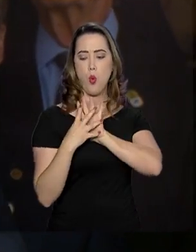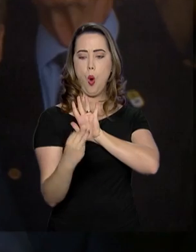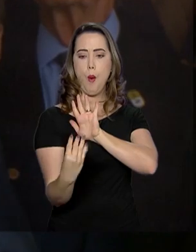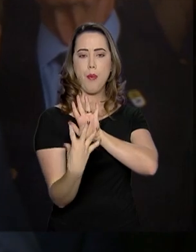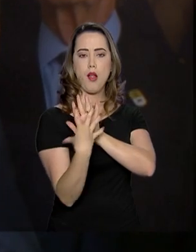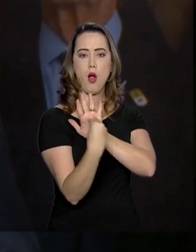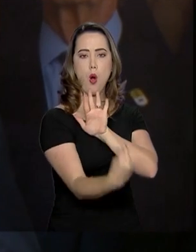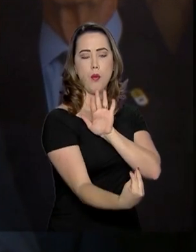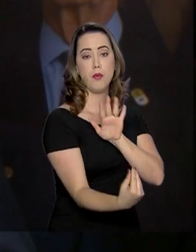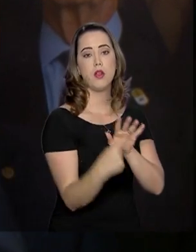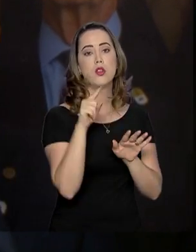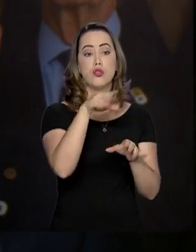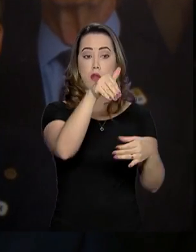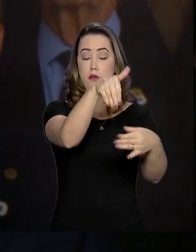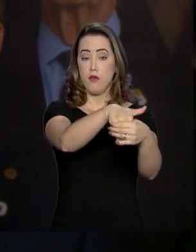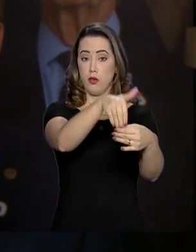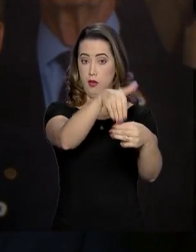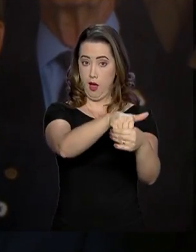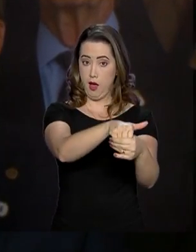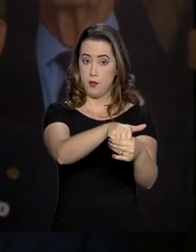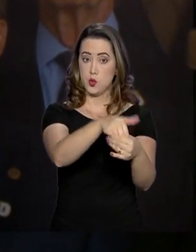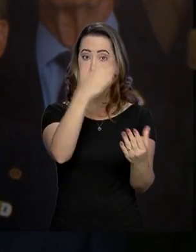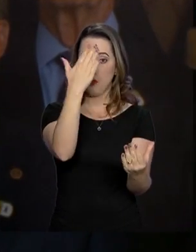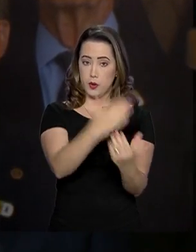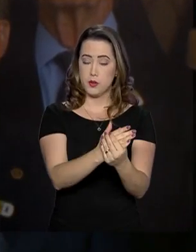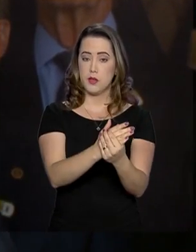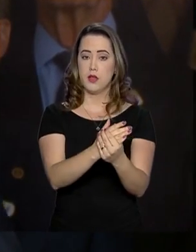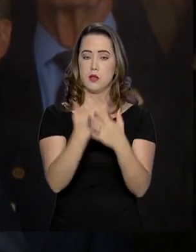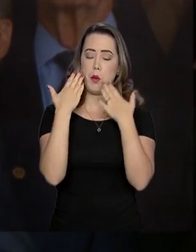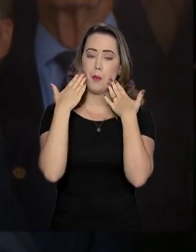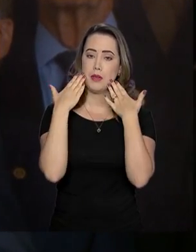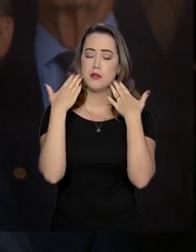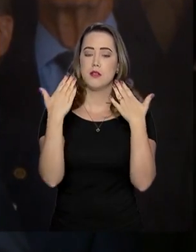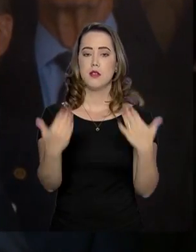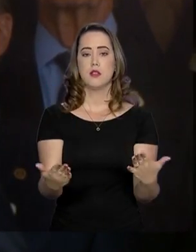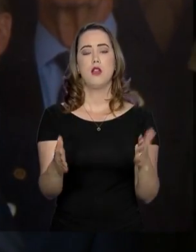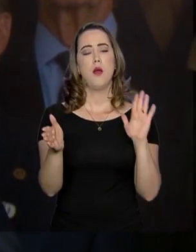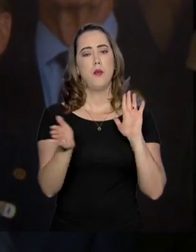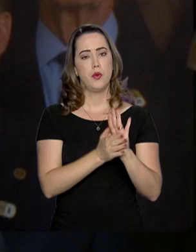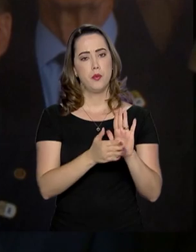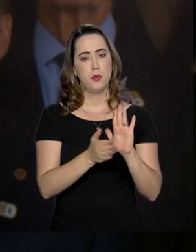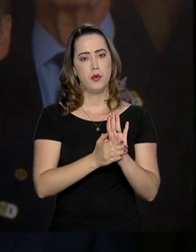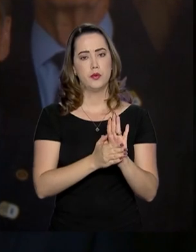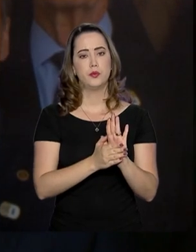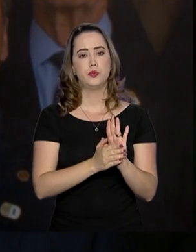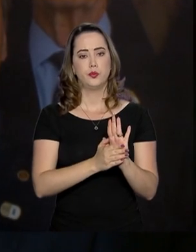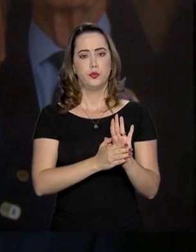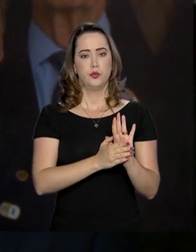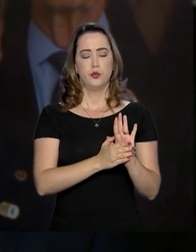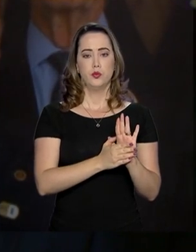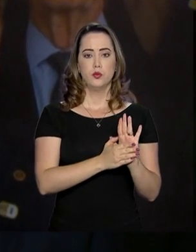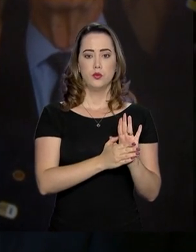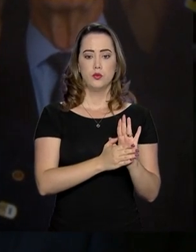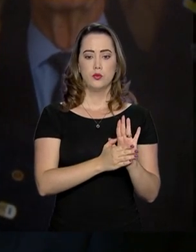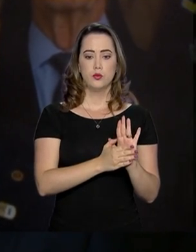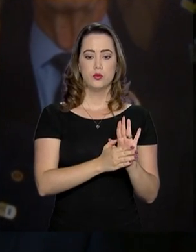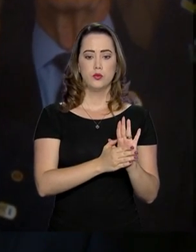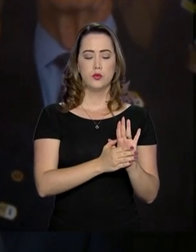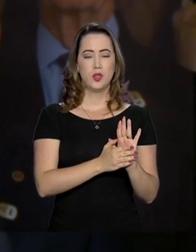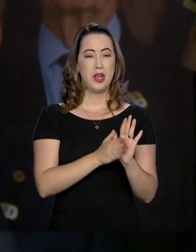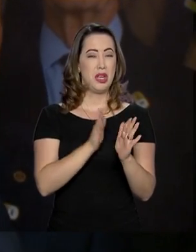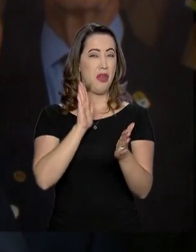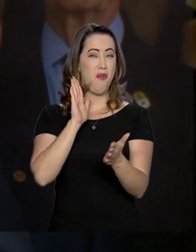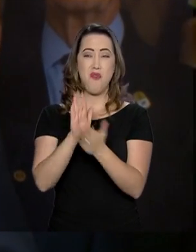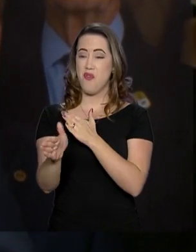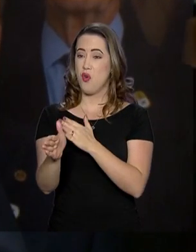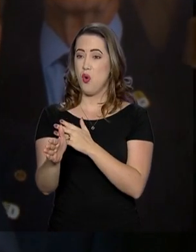votarmos matérias, de apresentarmos proposições que fujam